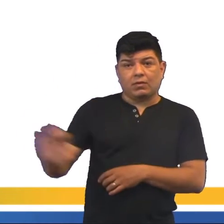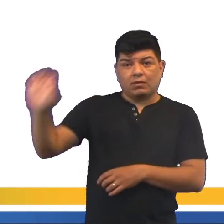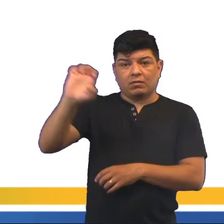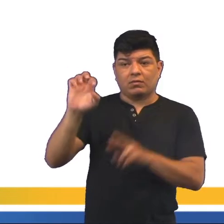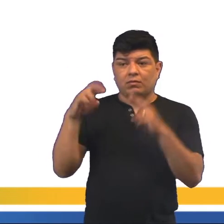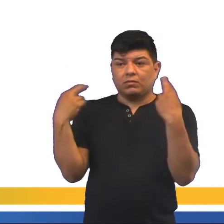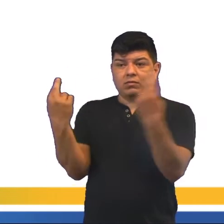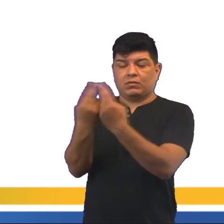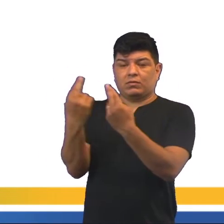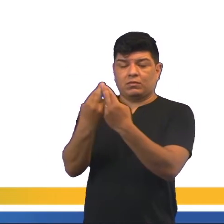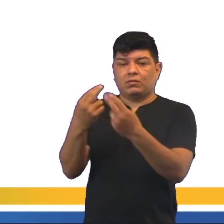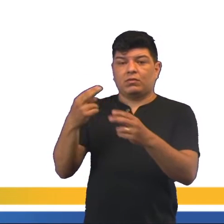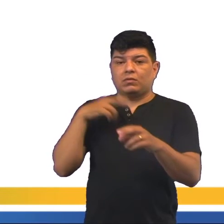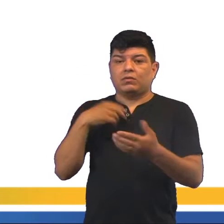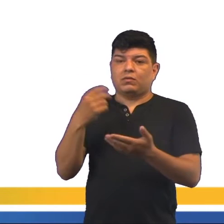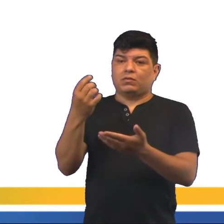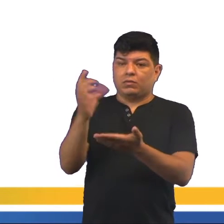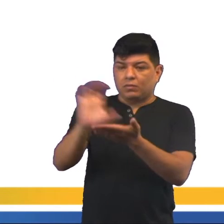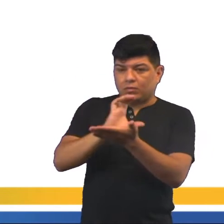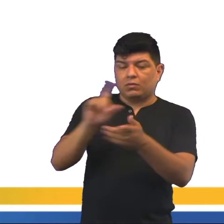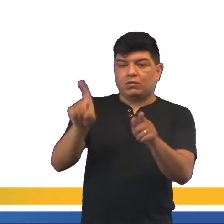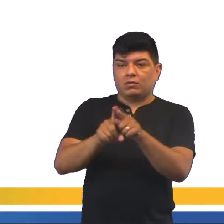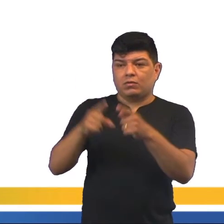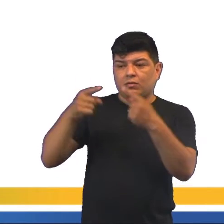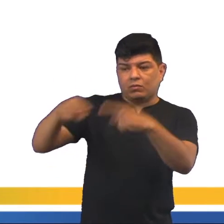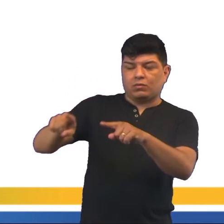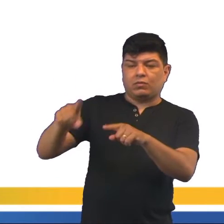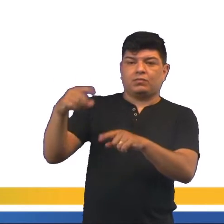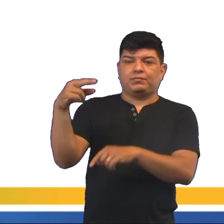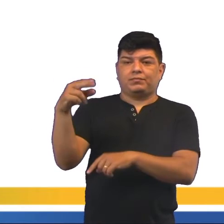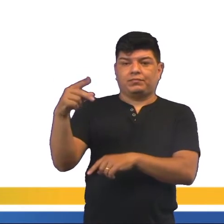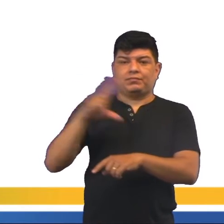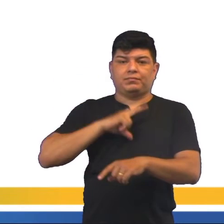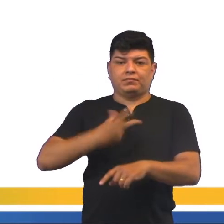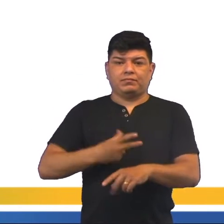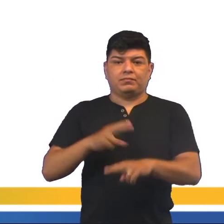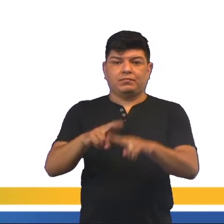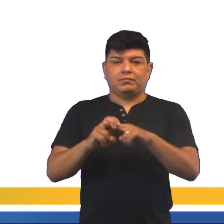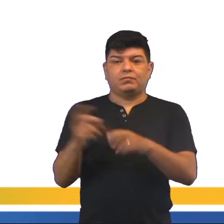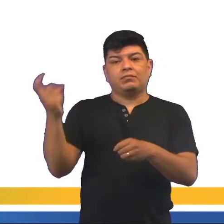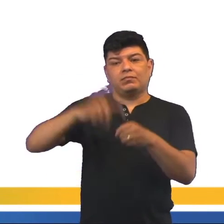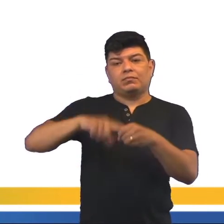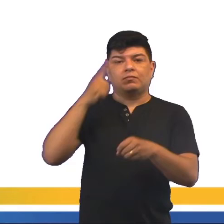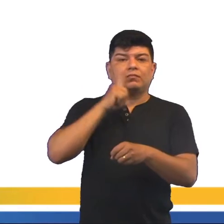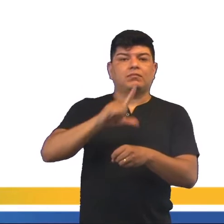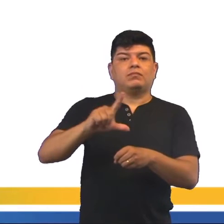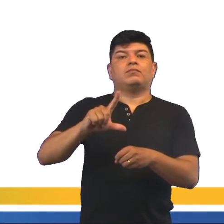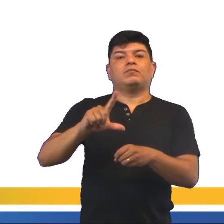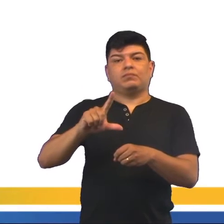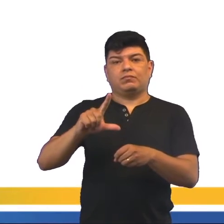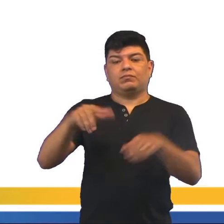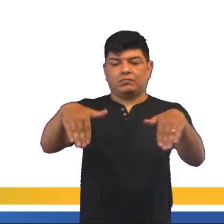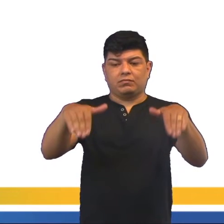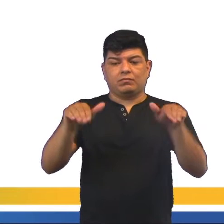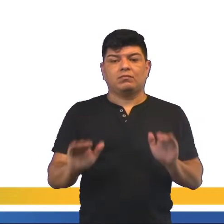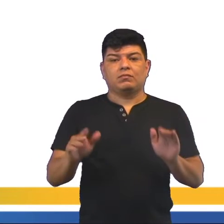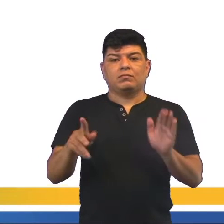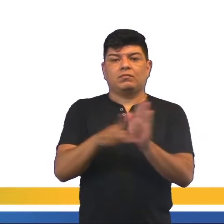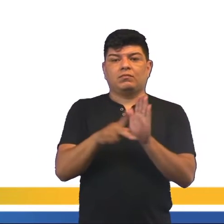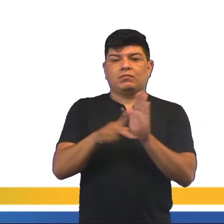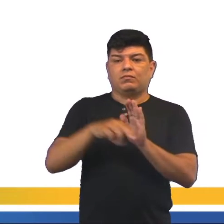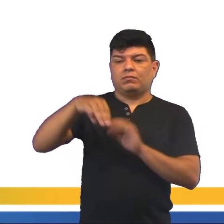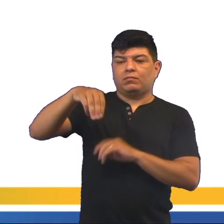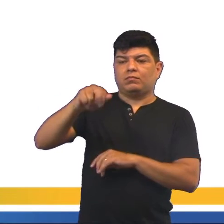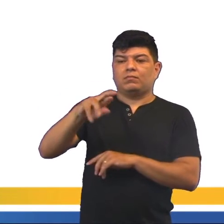reunir recursos e exércitos para lutar contra o seu irmão que tinha assumido o trono português, né? E restaurar lá o trono da sua filha